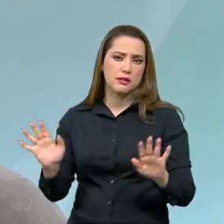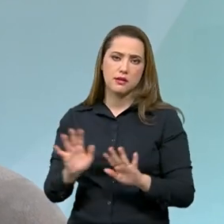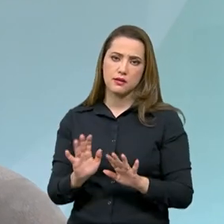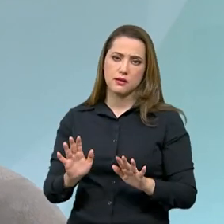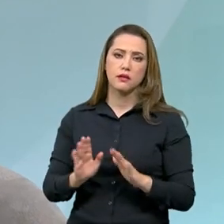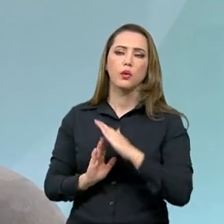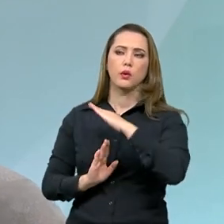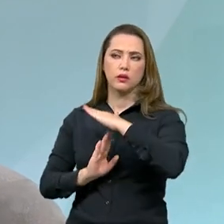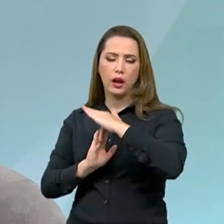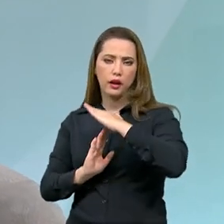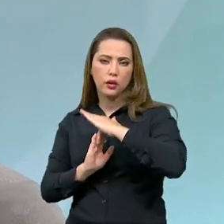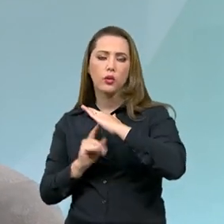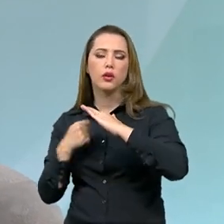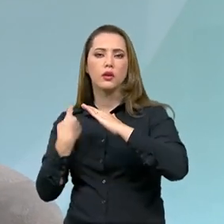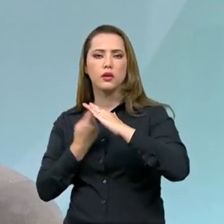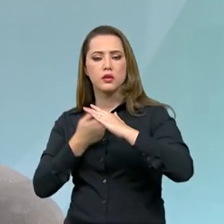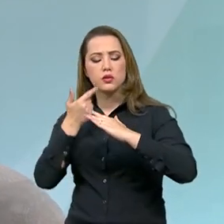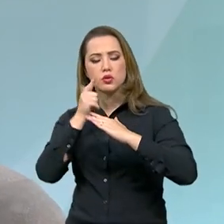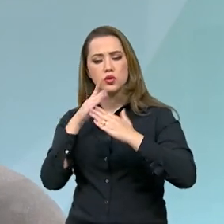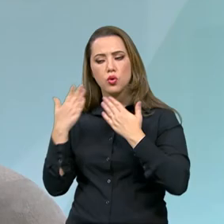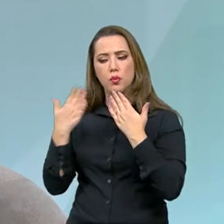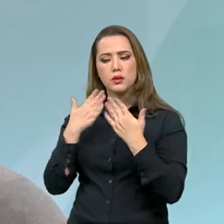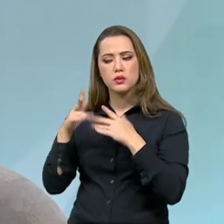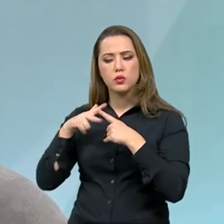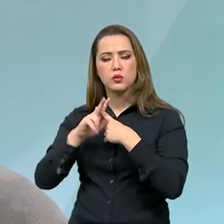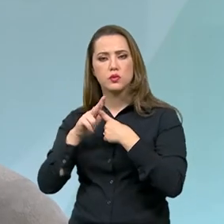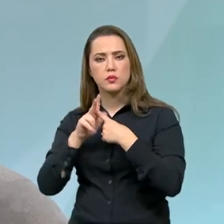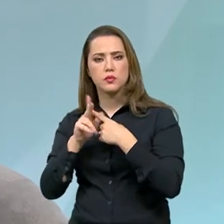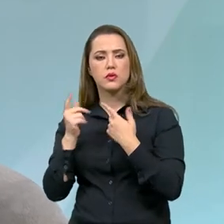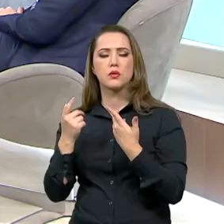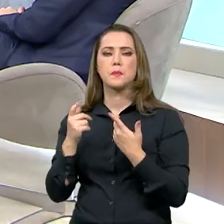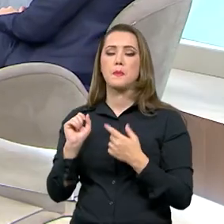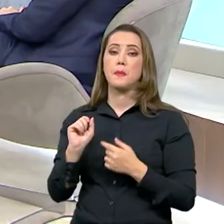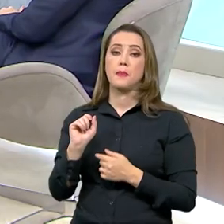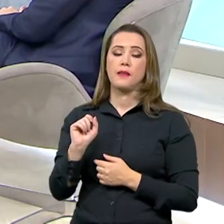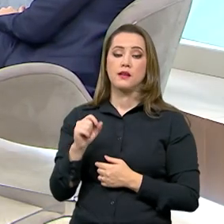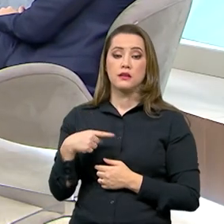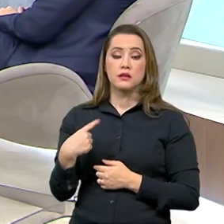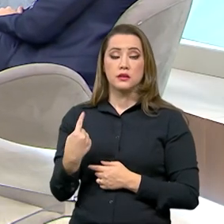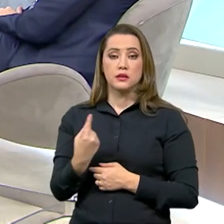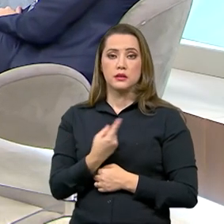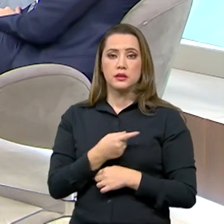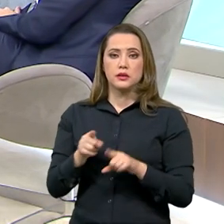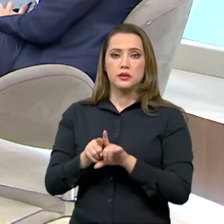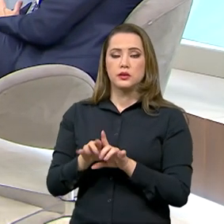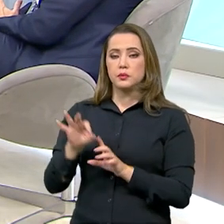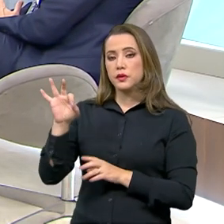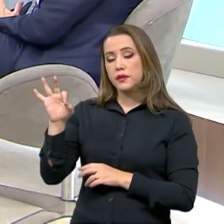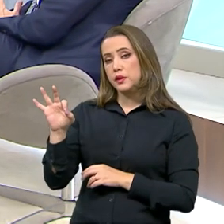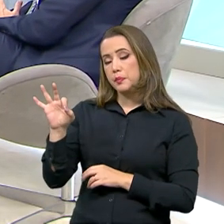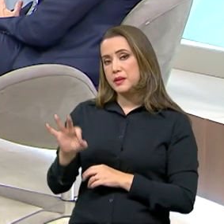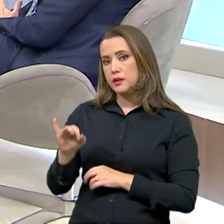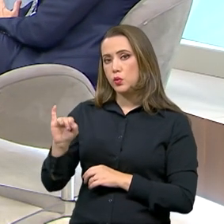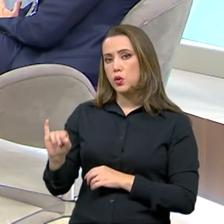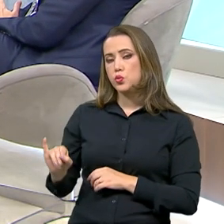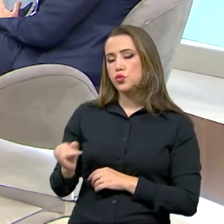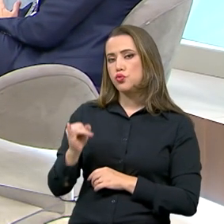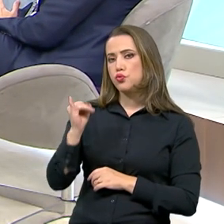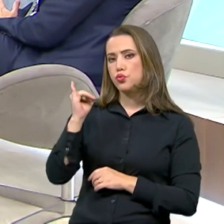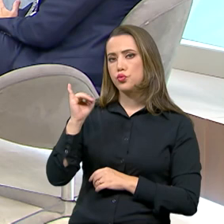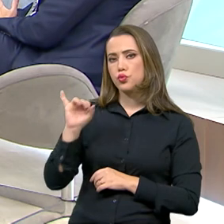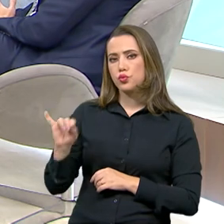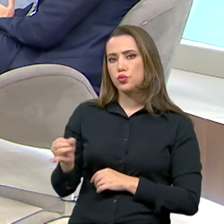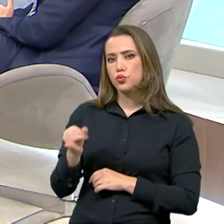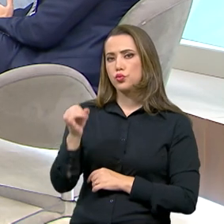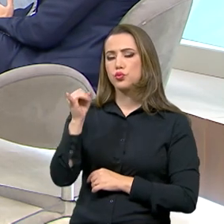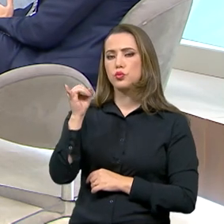teto para fazer as vendas dos imóveis. E nas taxas de juros, que eu acho que isso é o dado mais relevante, né? As